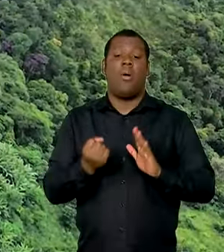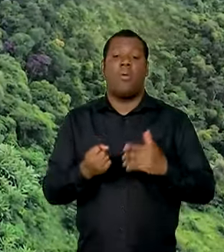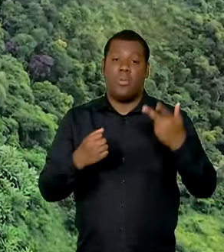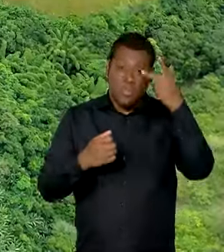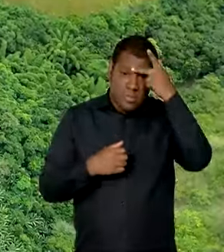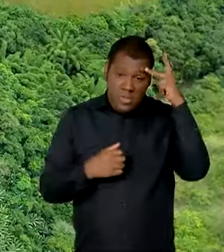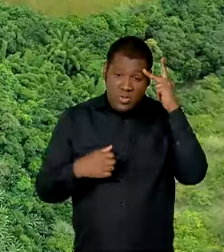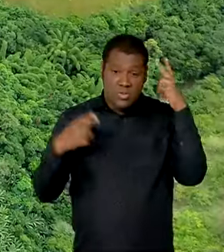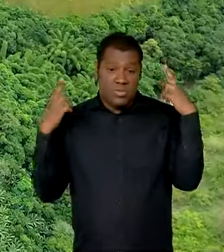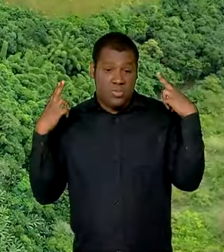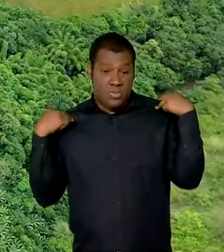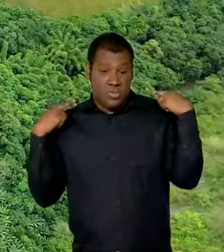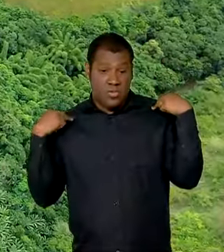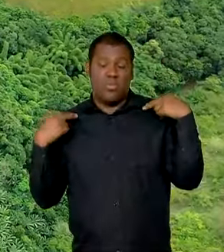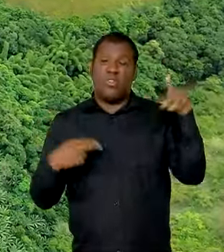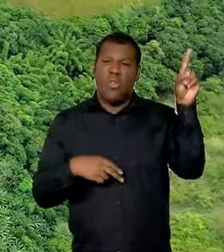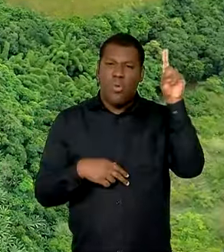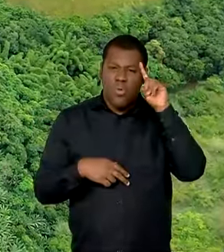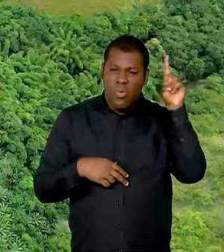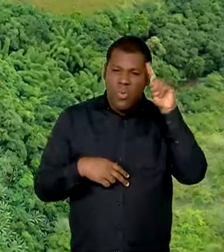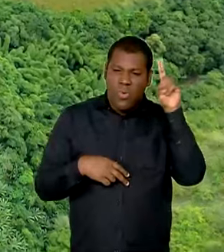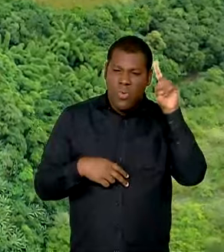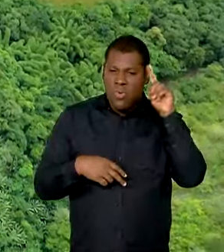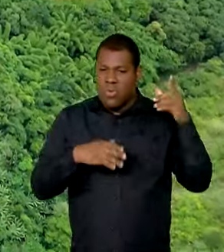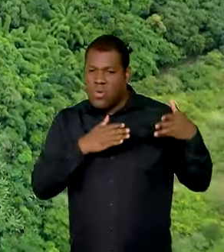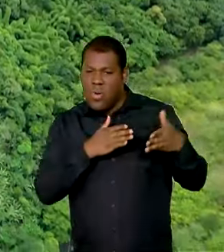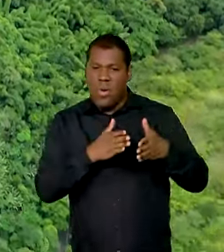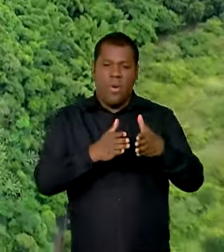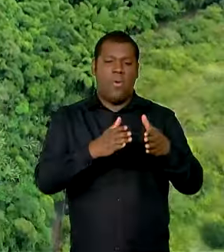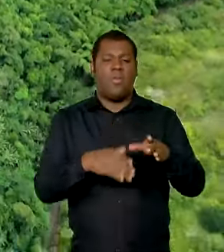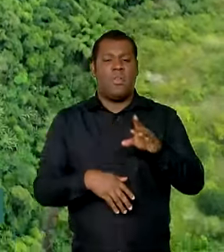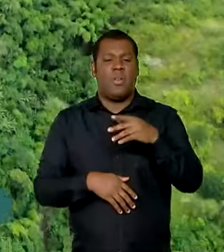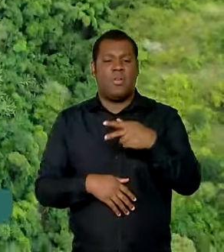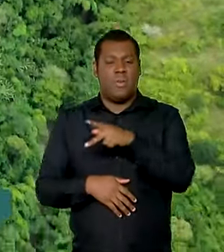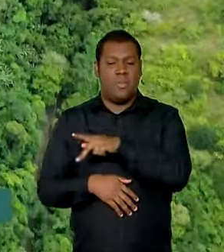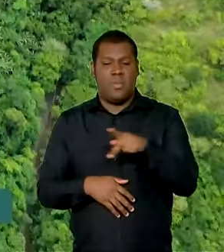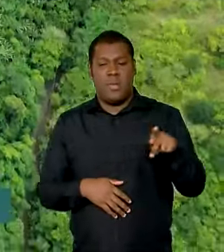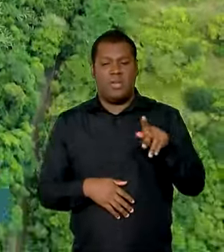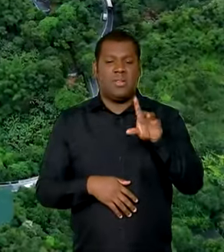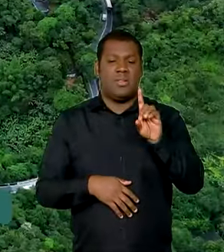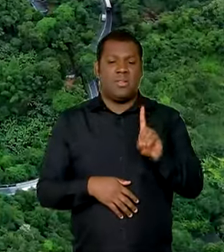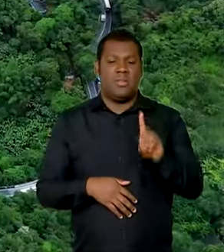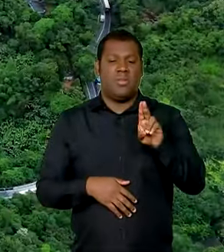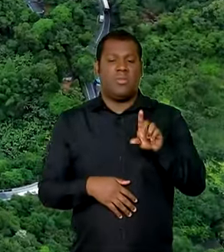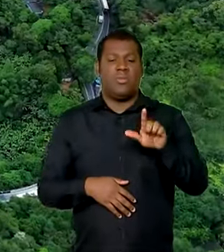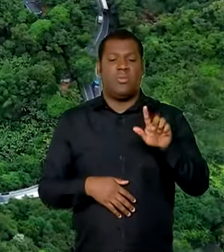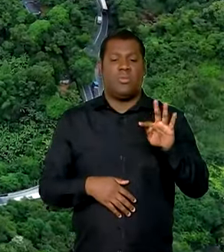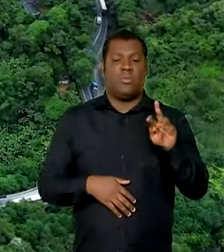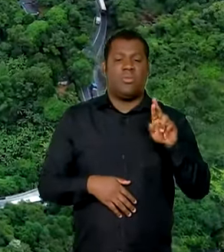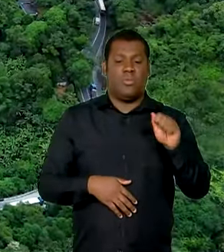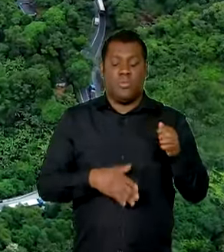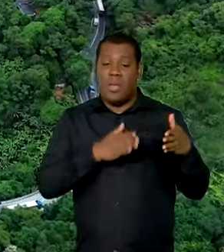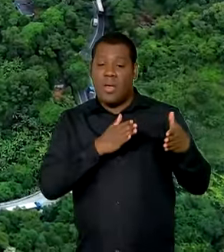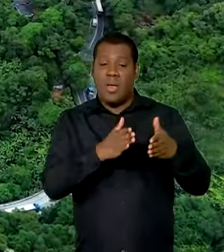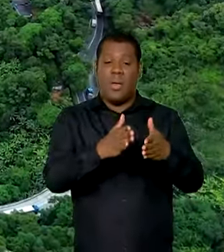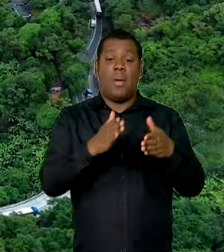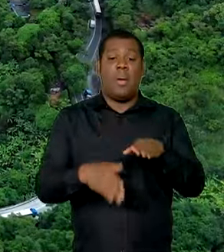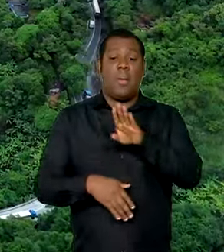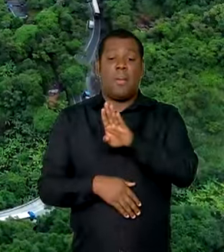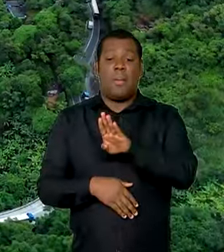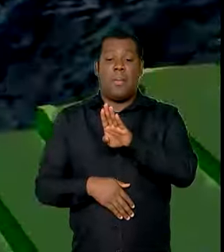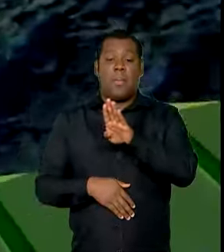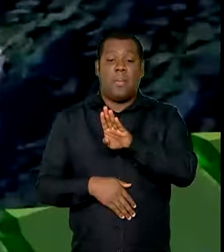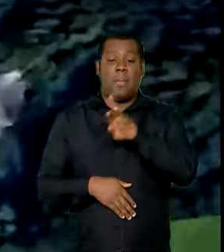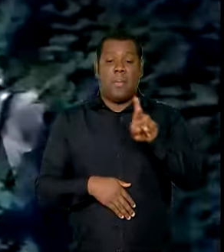trafegam diariamente pela rodovia presidente Dutra a BR-116 que liga São Paulo ao Rio de